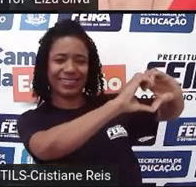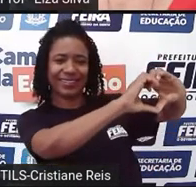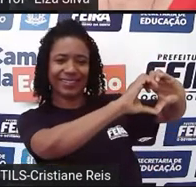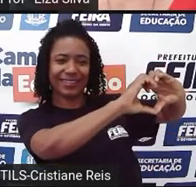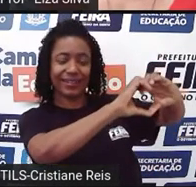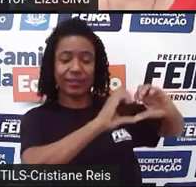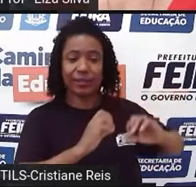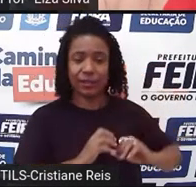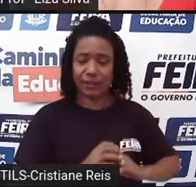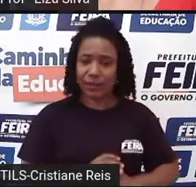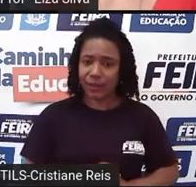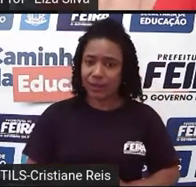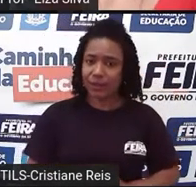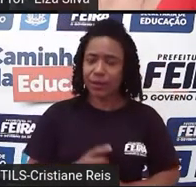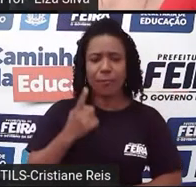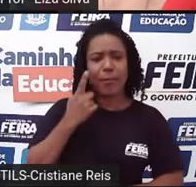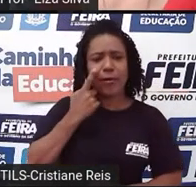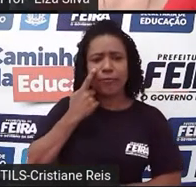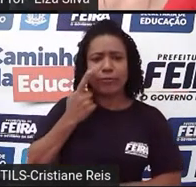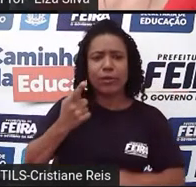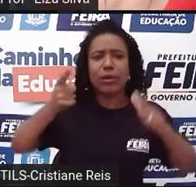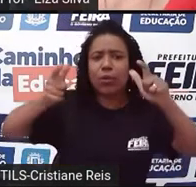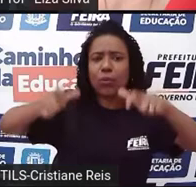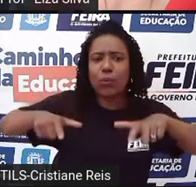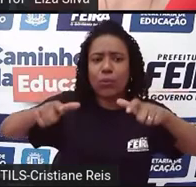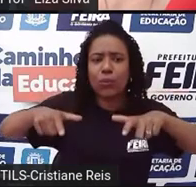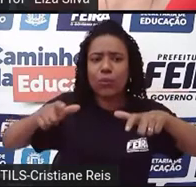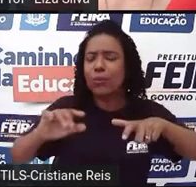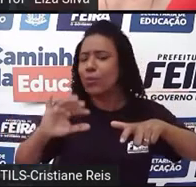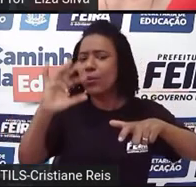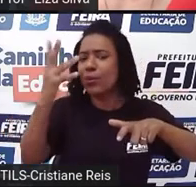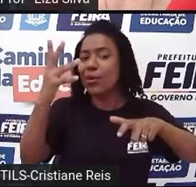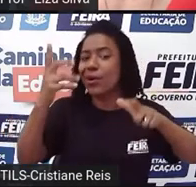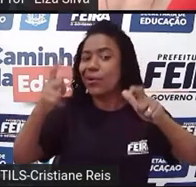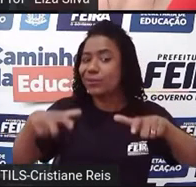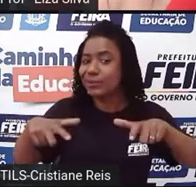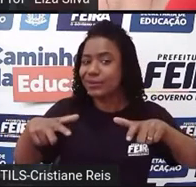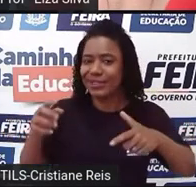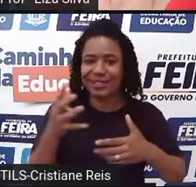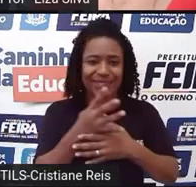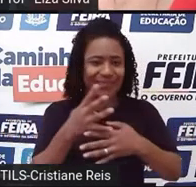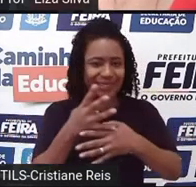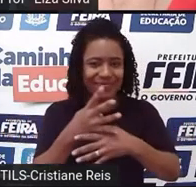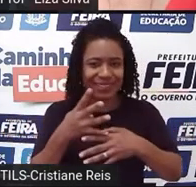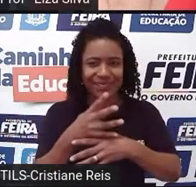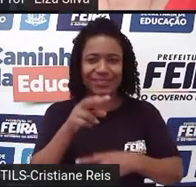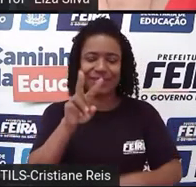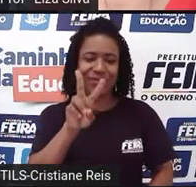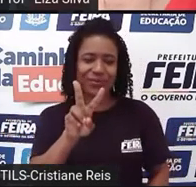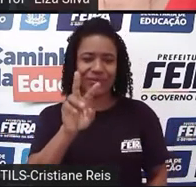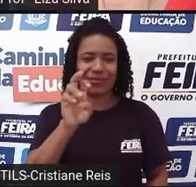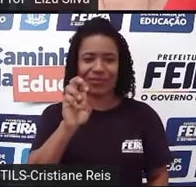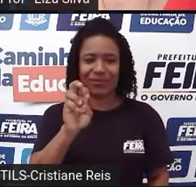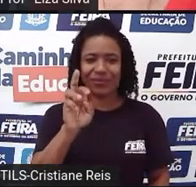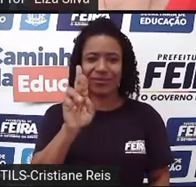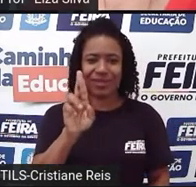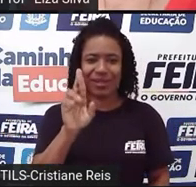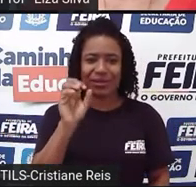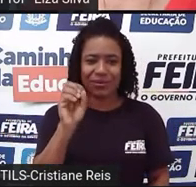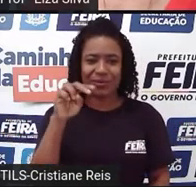amor é a cidade de Verona. A cidade de Verona é conhecida como a cidade do amor. Vocês sabiam?